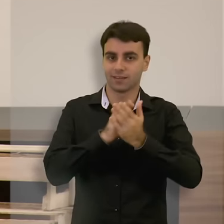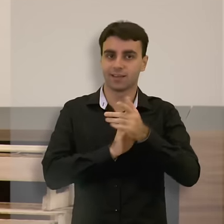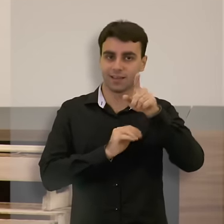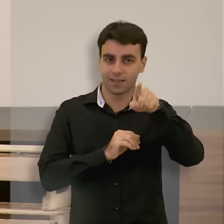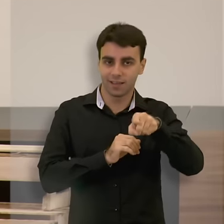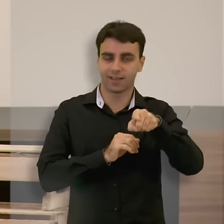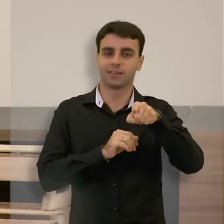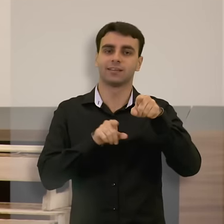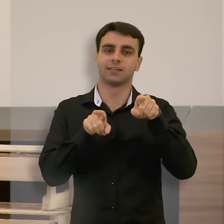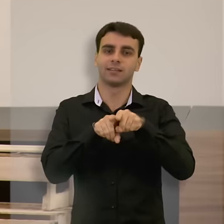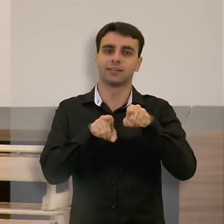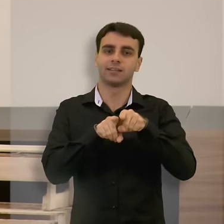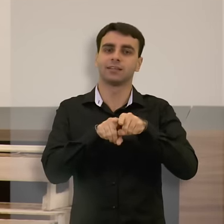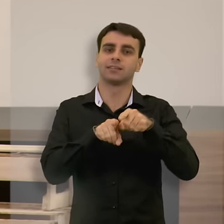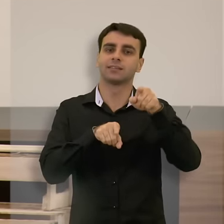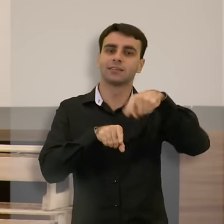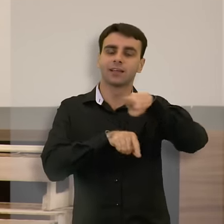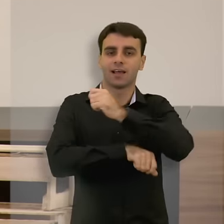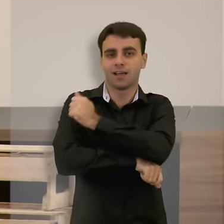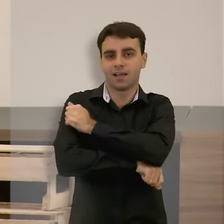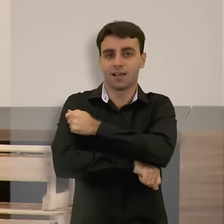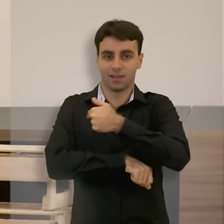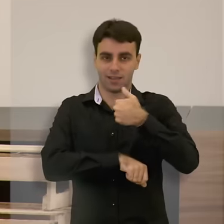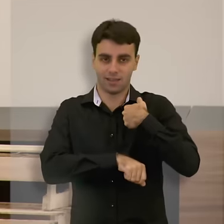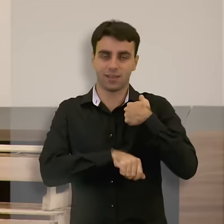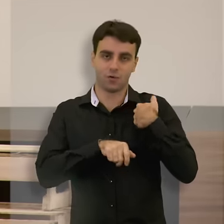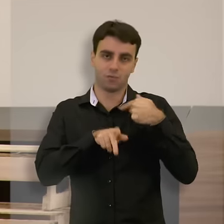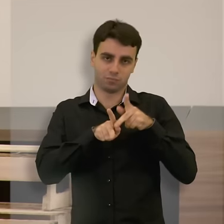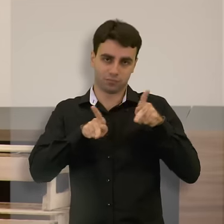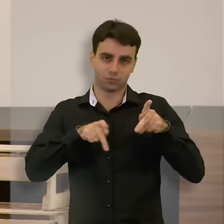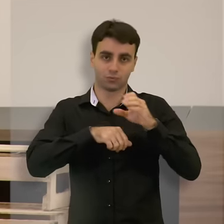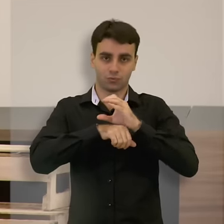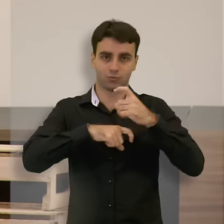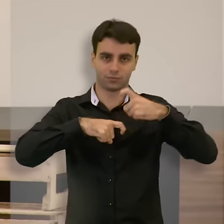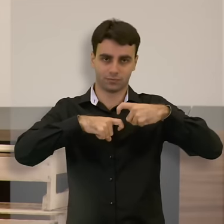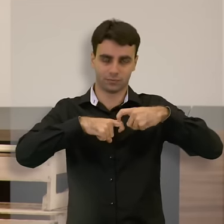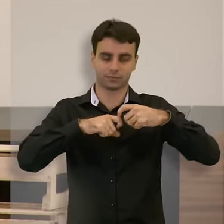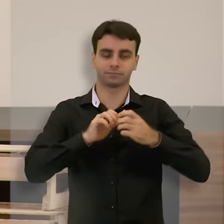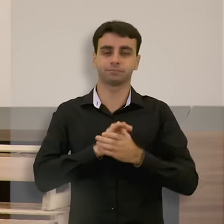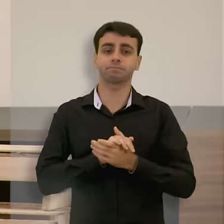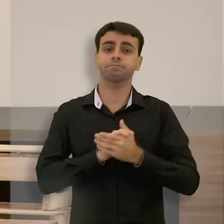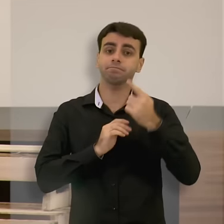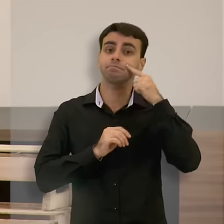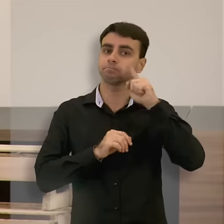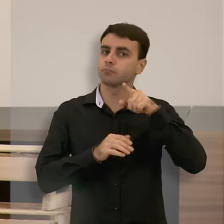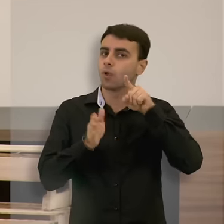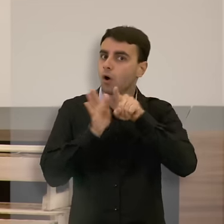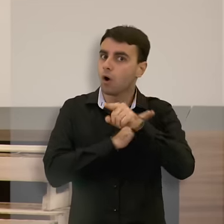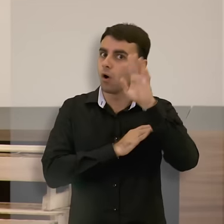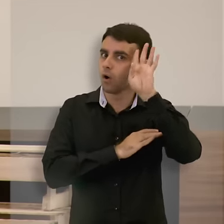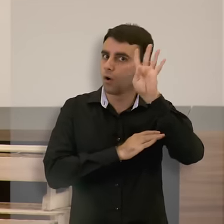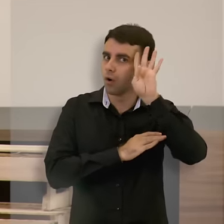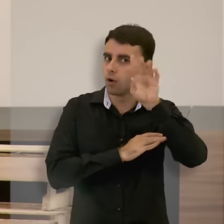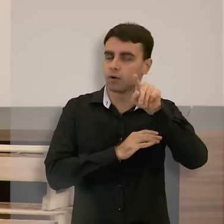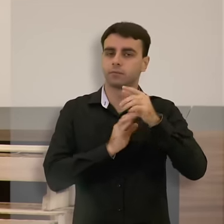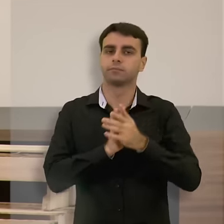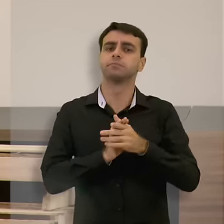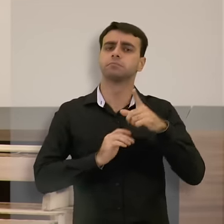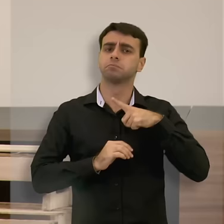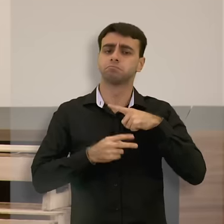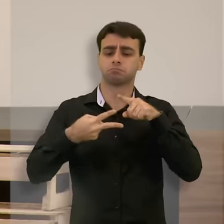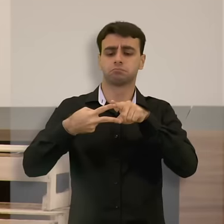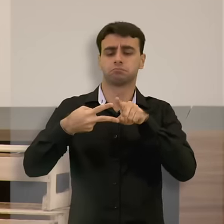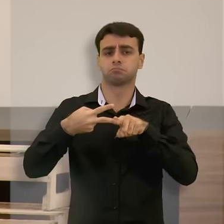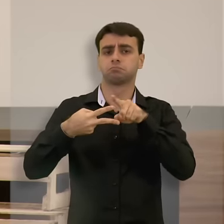é a forma como eu convido os estudantes, trabalho como professor de um curso de medicina, a pensar. Tem duas